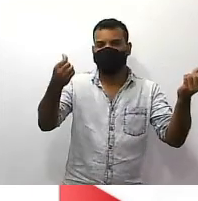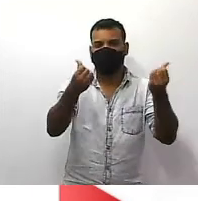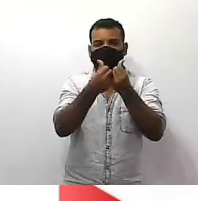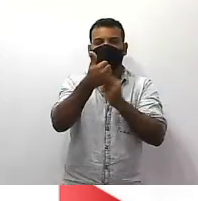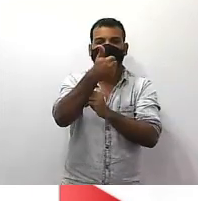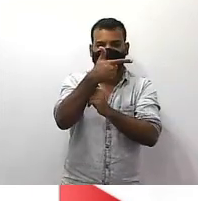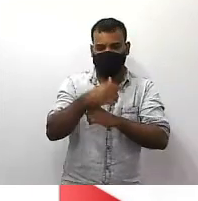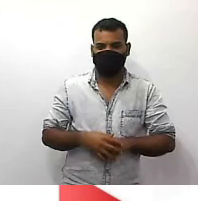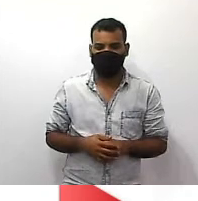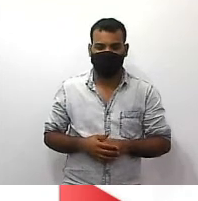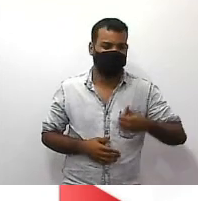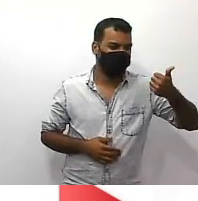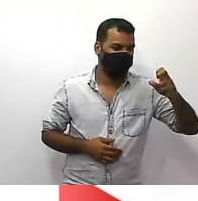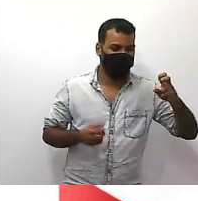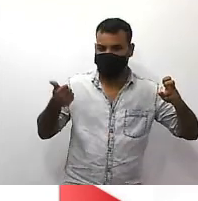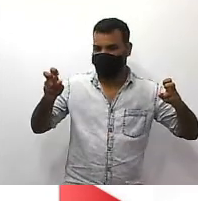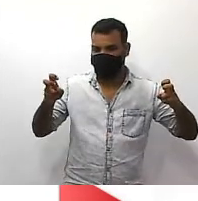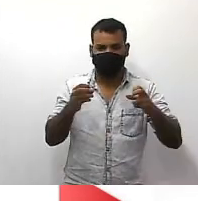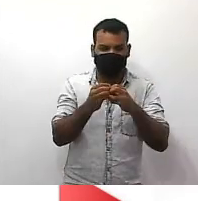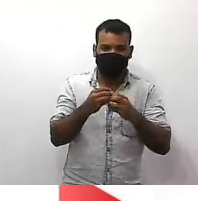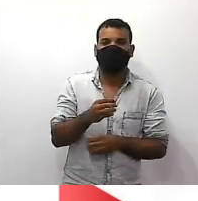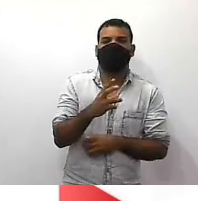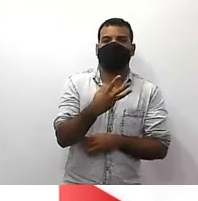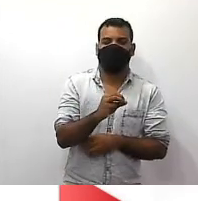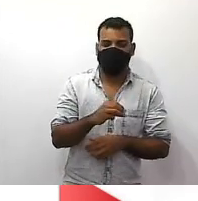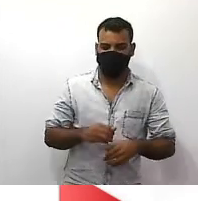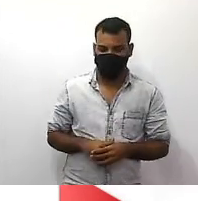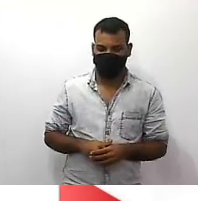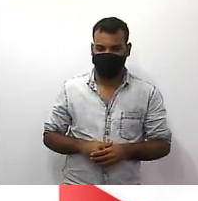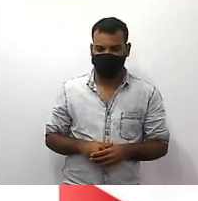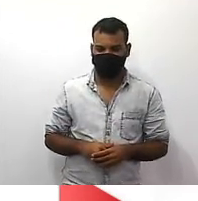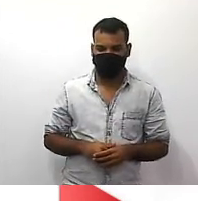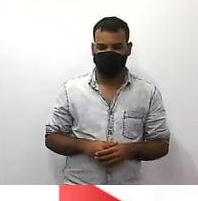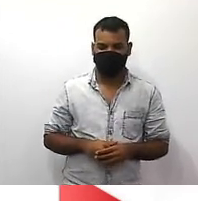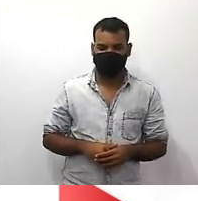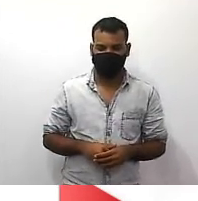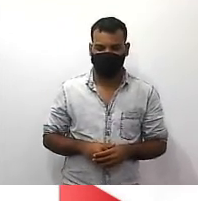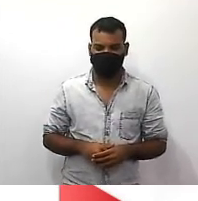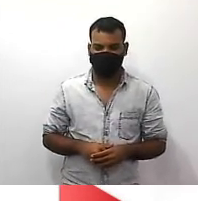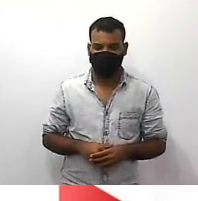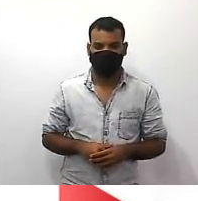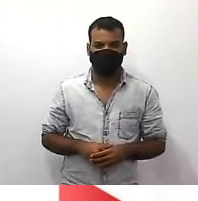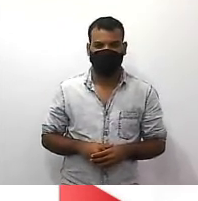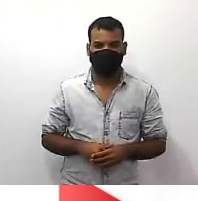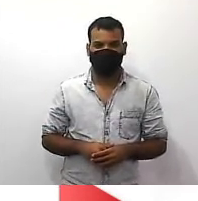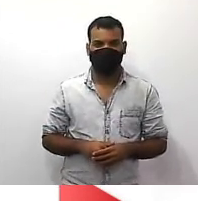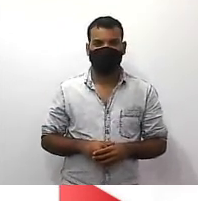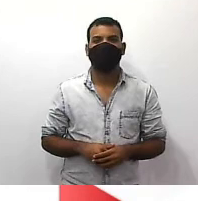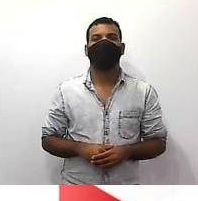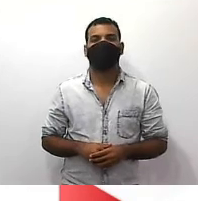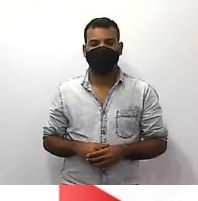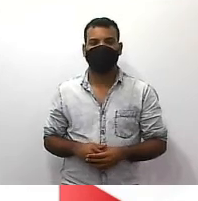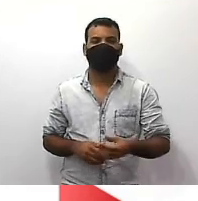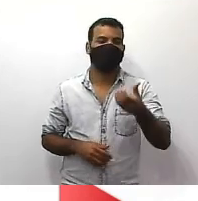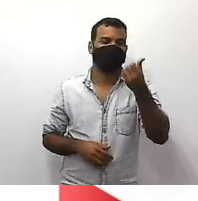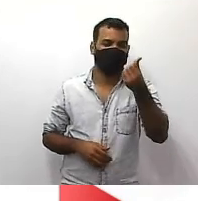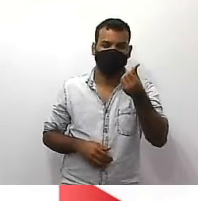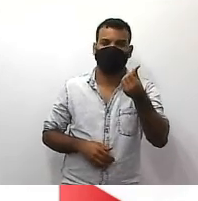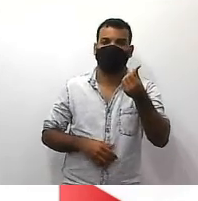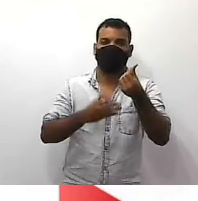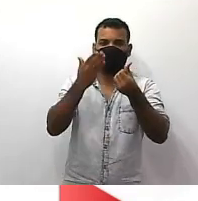15 ok dá para simplificar dá sim 6 é divisível por 3